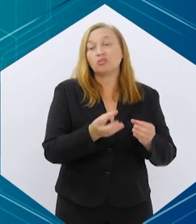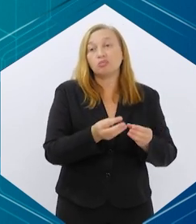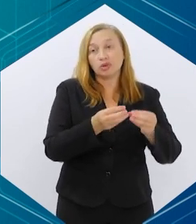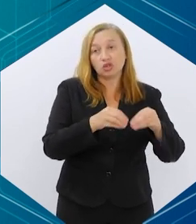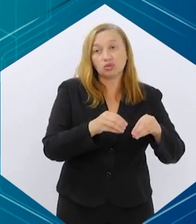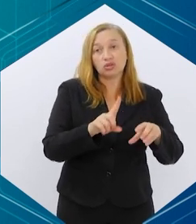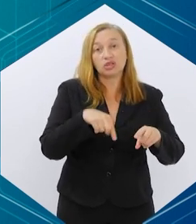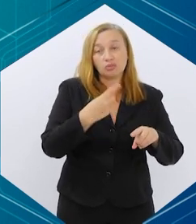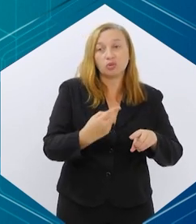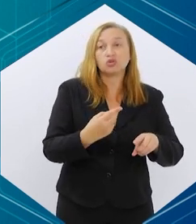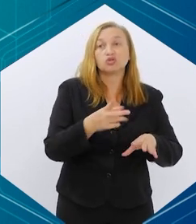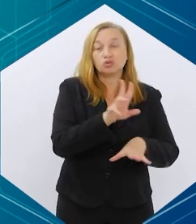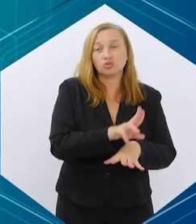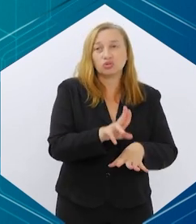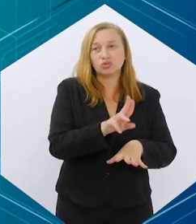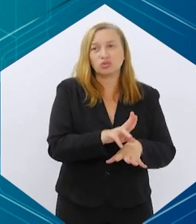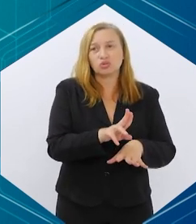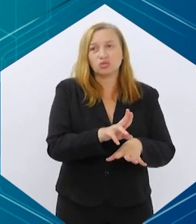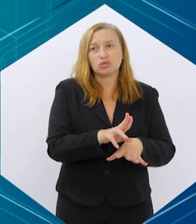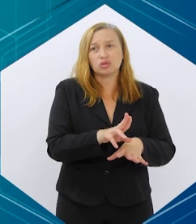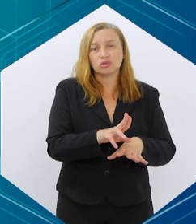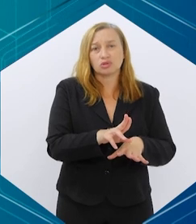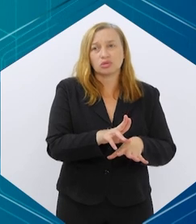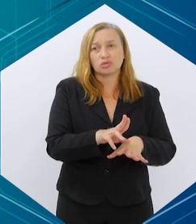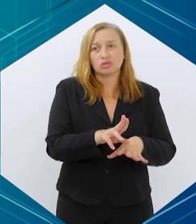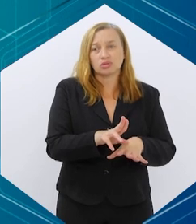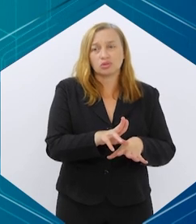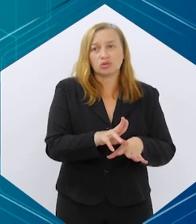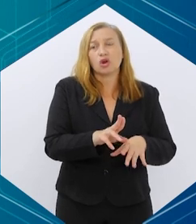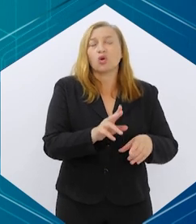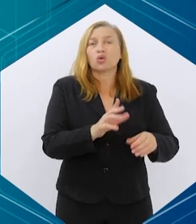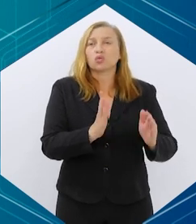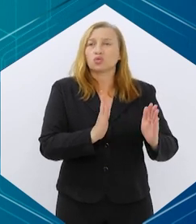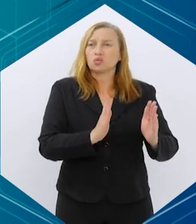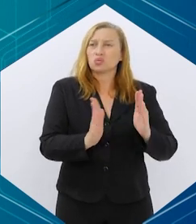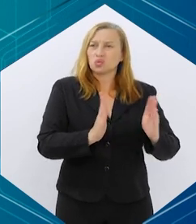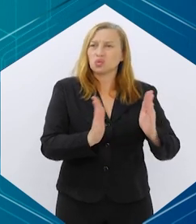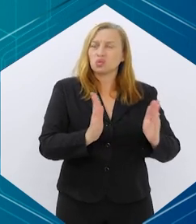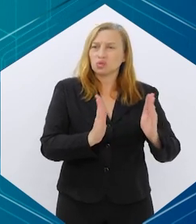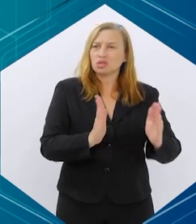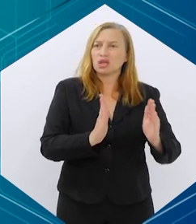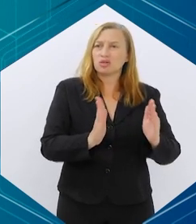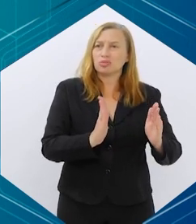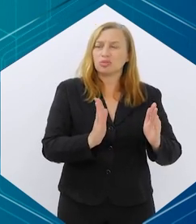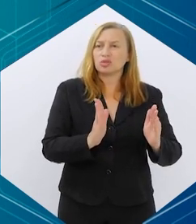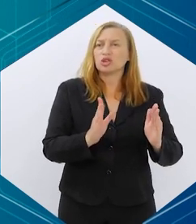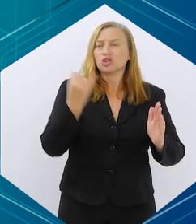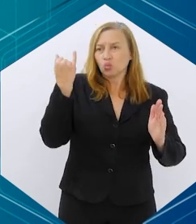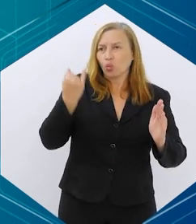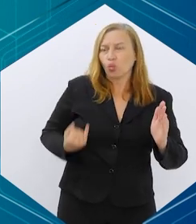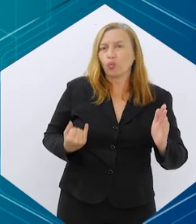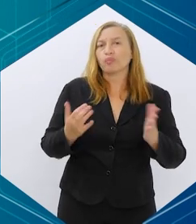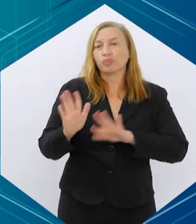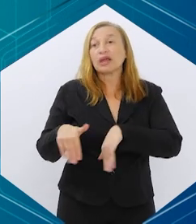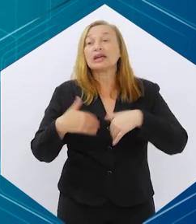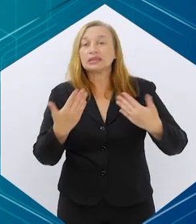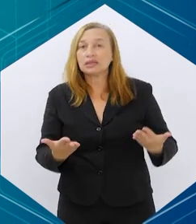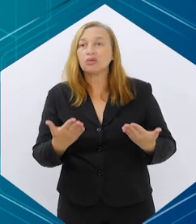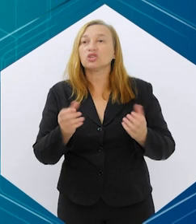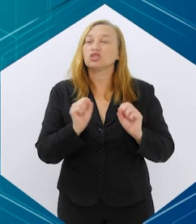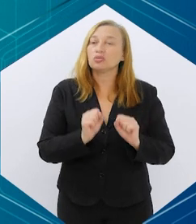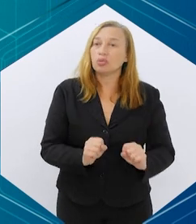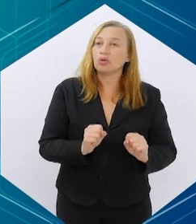efeito maléfico após o uso, após a ingestão dessa, um tempo mais longo dessa dieta com restrição.